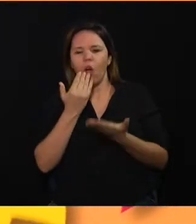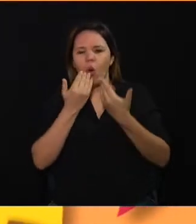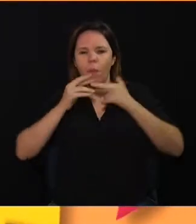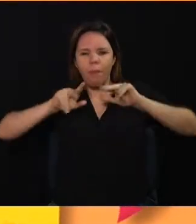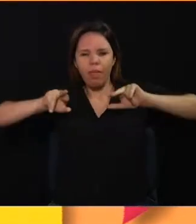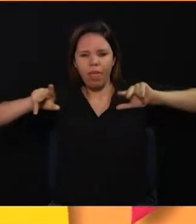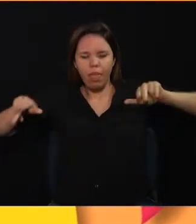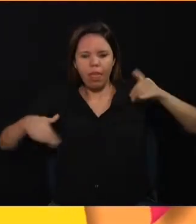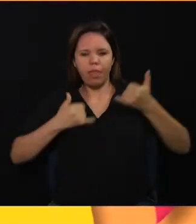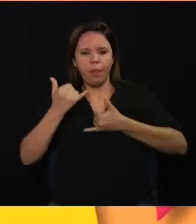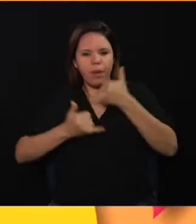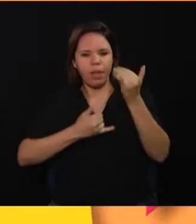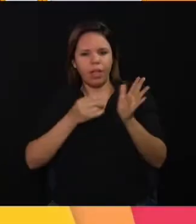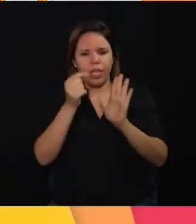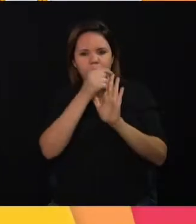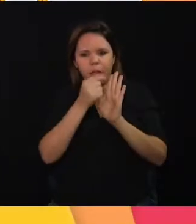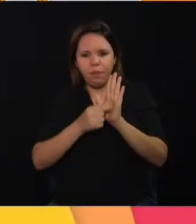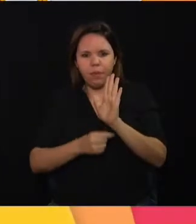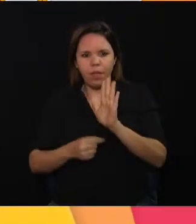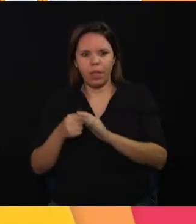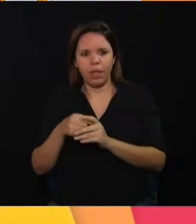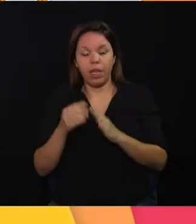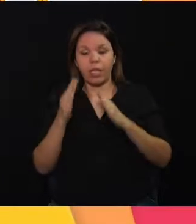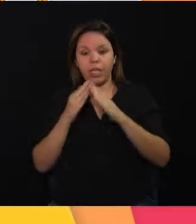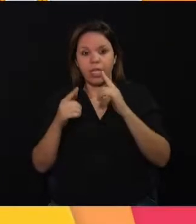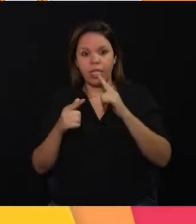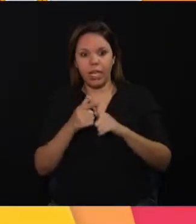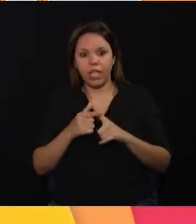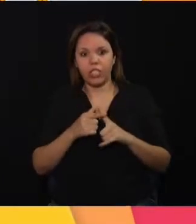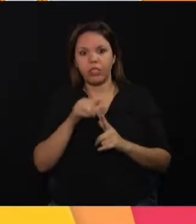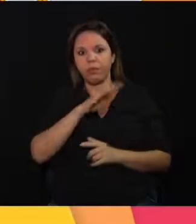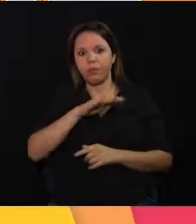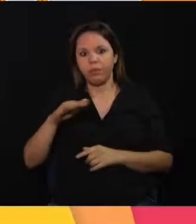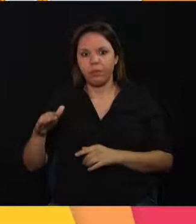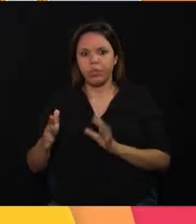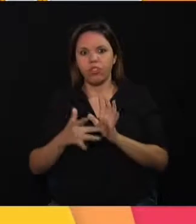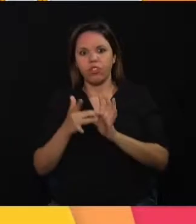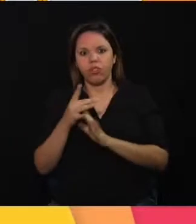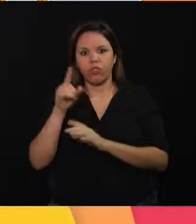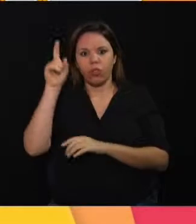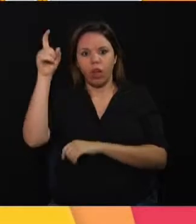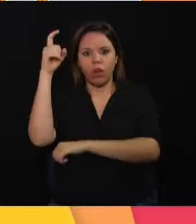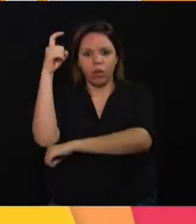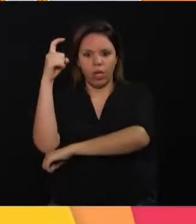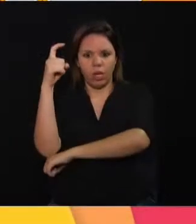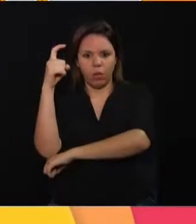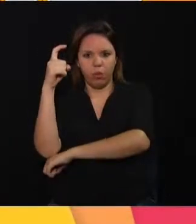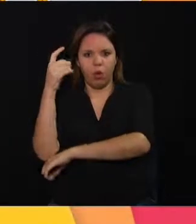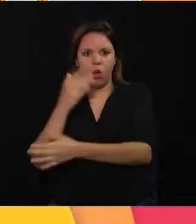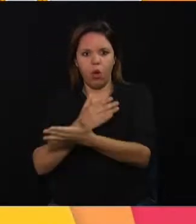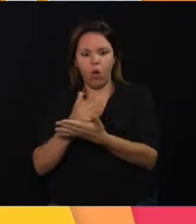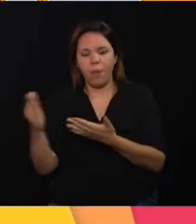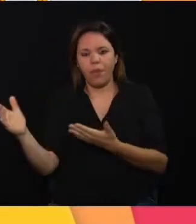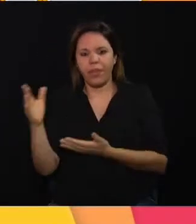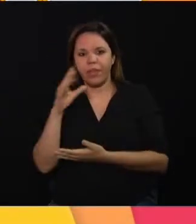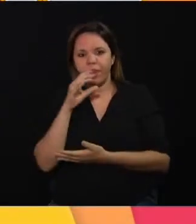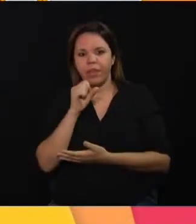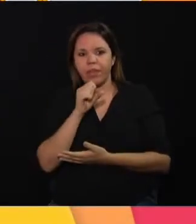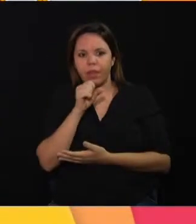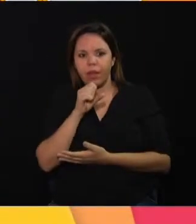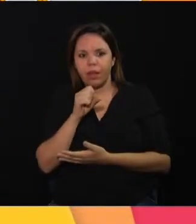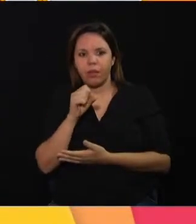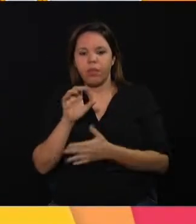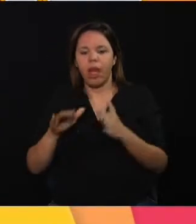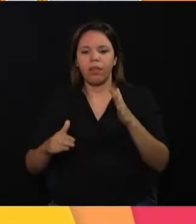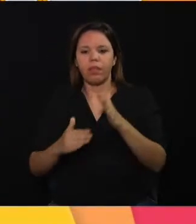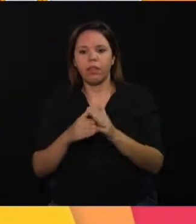bingo. Anota aí, na igreja Menino Jesus de Praga no Cambuí, começa nesse sábado e segue até o último domingo do